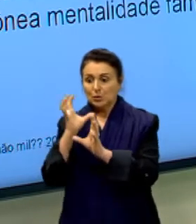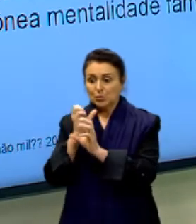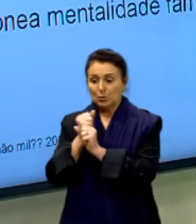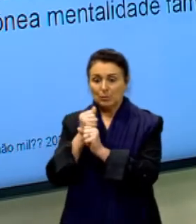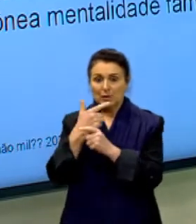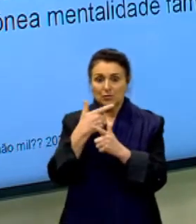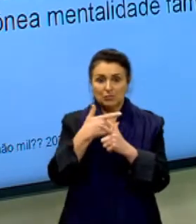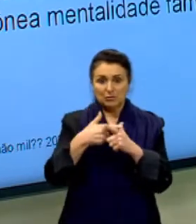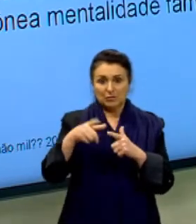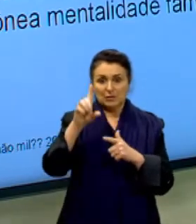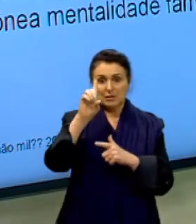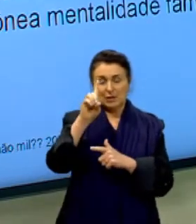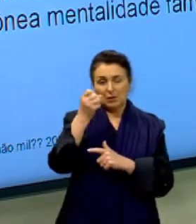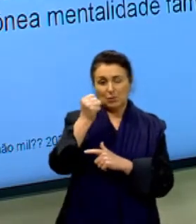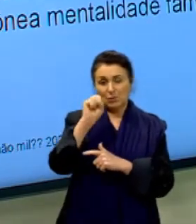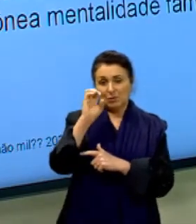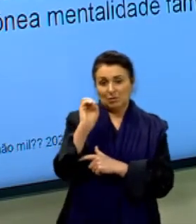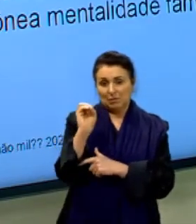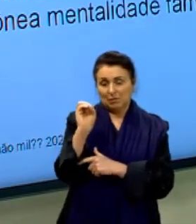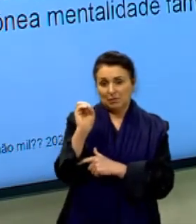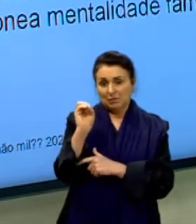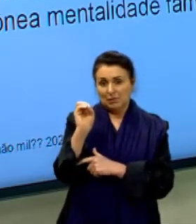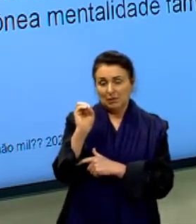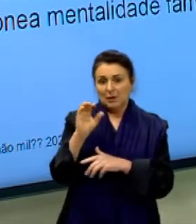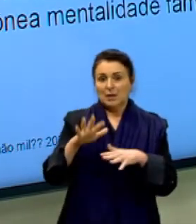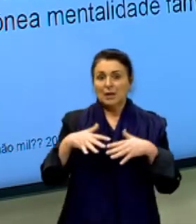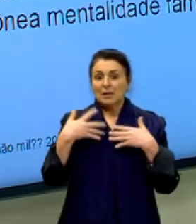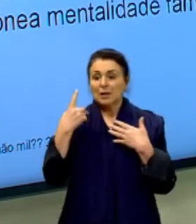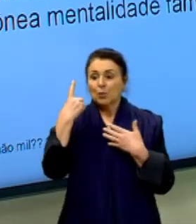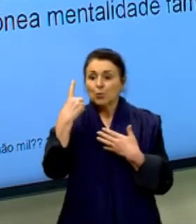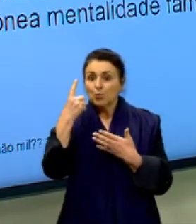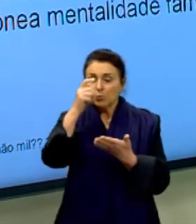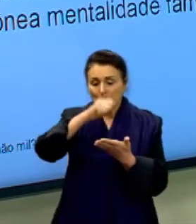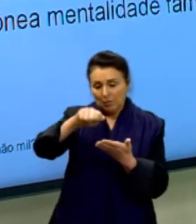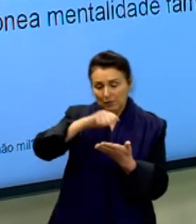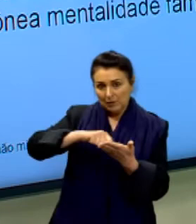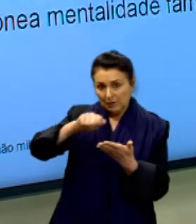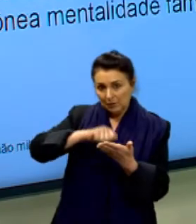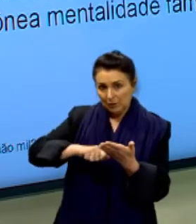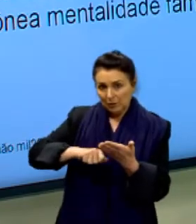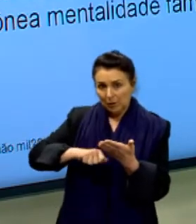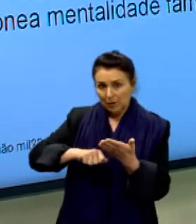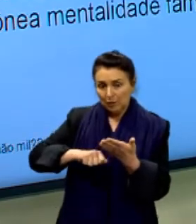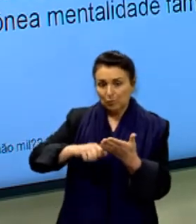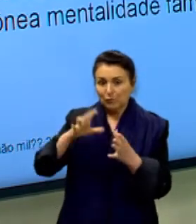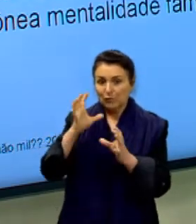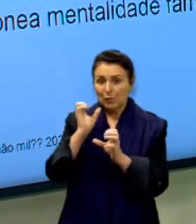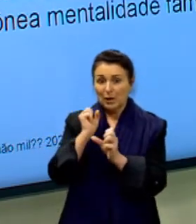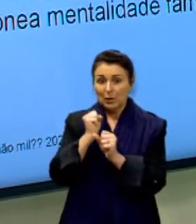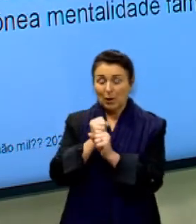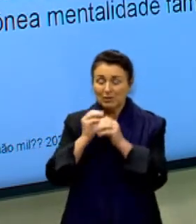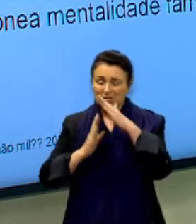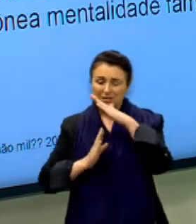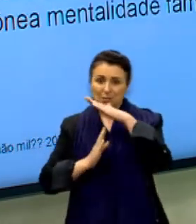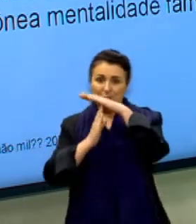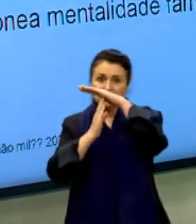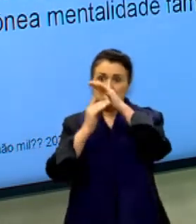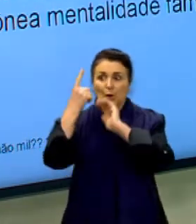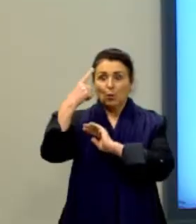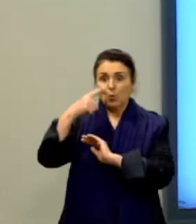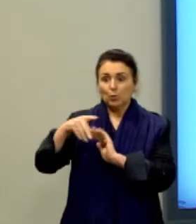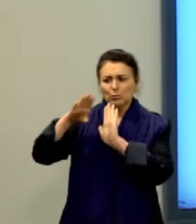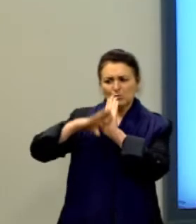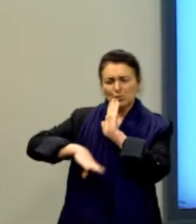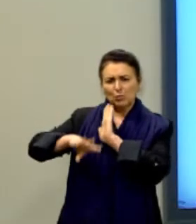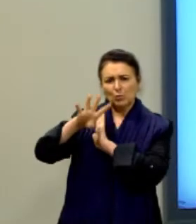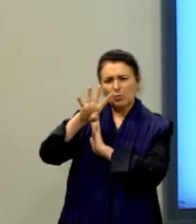divide, dá cento e oitenta, tá? Então, um dos corretores deu a nota máxima, o outro descontou quarenta pontos e a gente vai